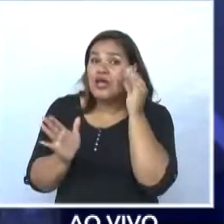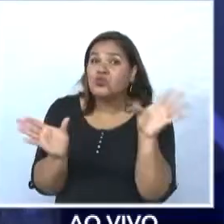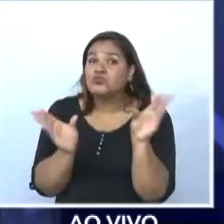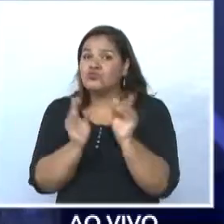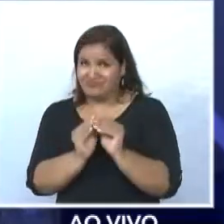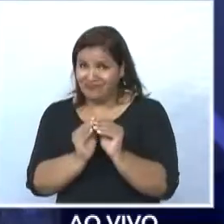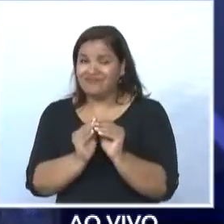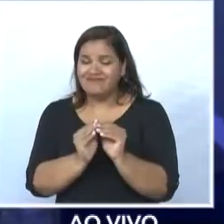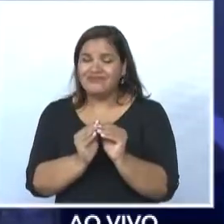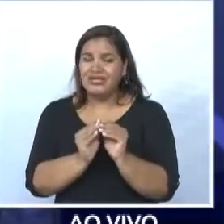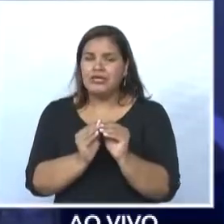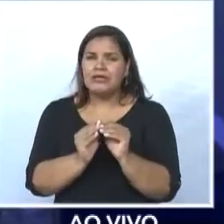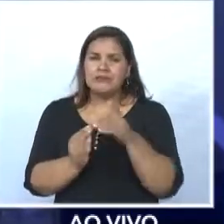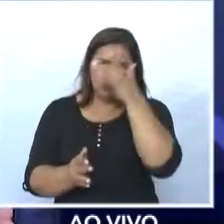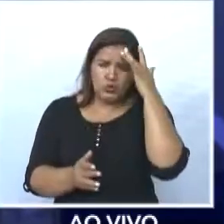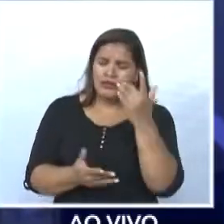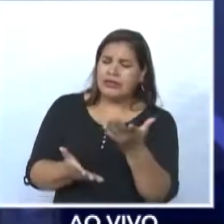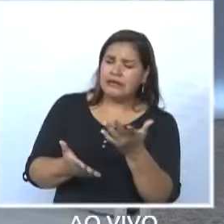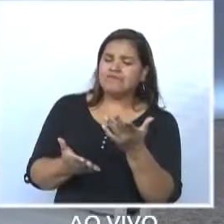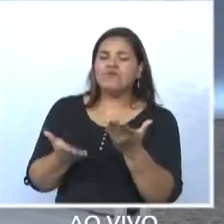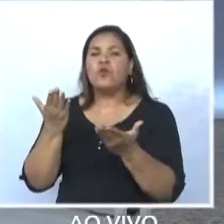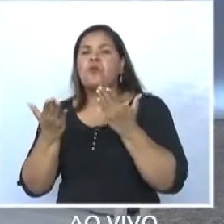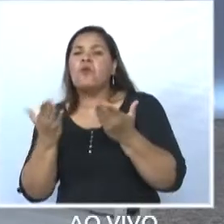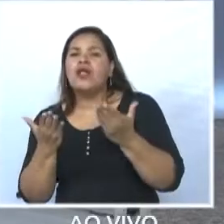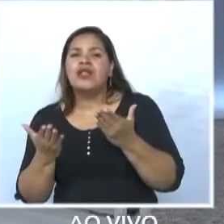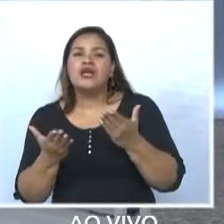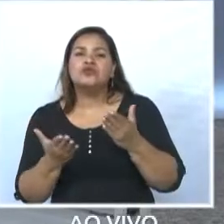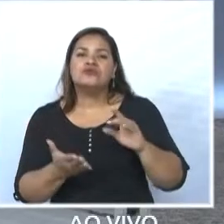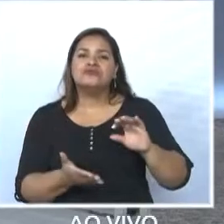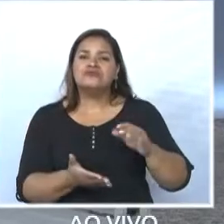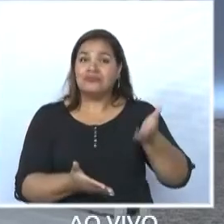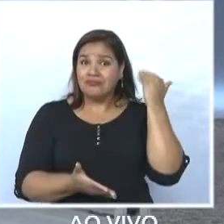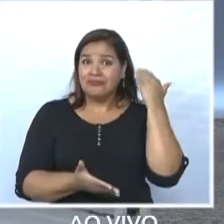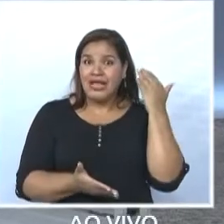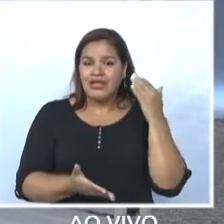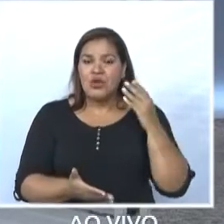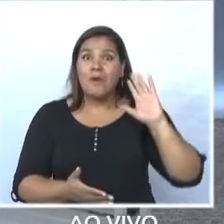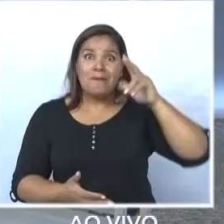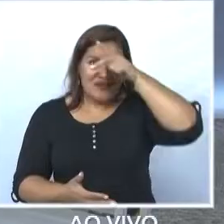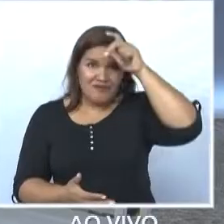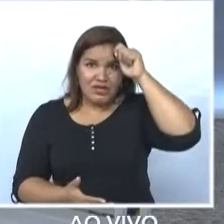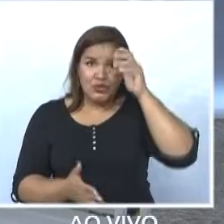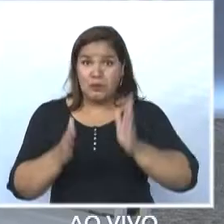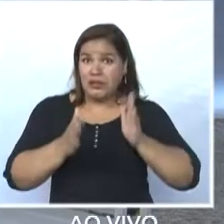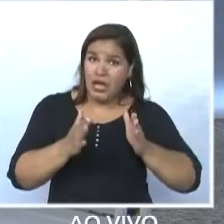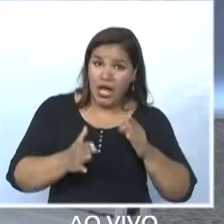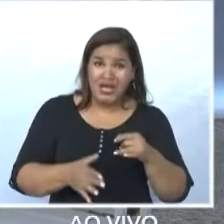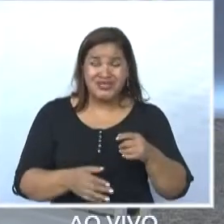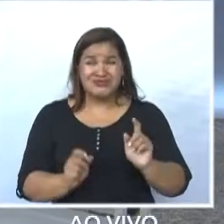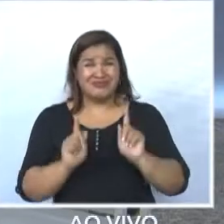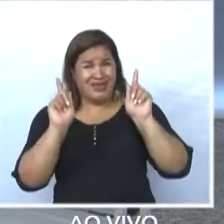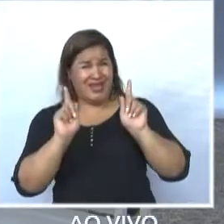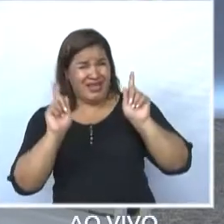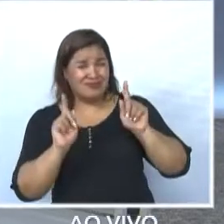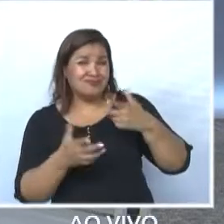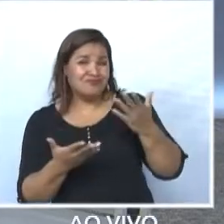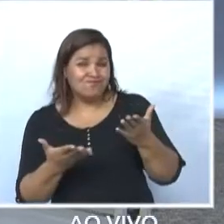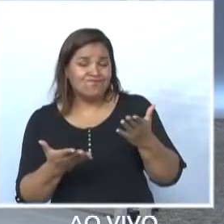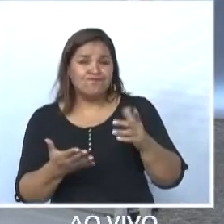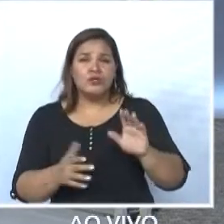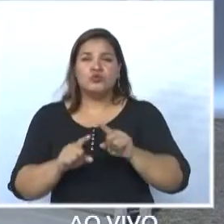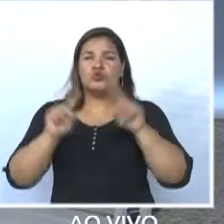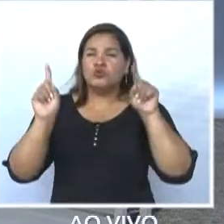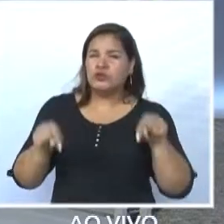Muita gente compara, fala, olha, o Alexandre já foi prefeito e no outro mandato tivemos alguns casos, greve de servidores. Nós citamos aqui na outra sabatina que você